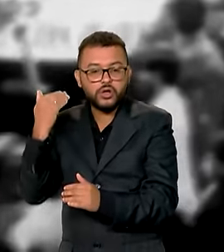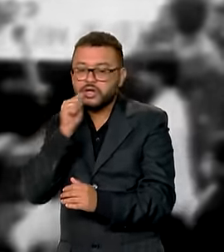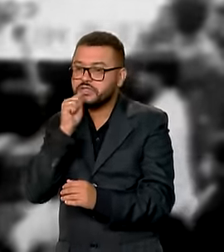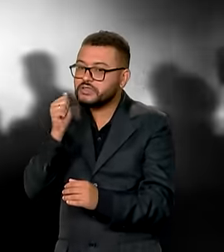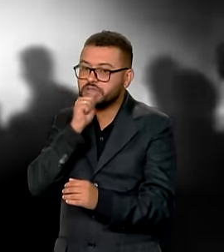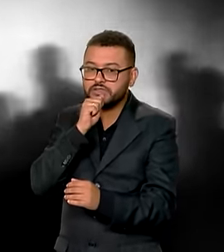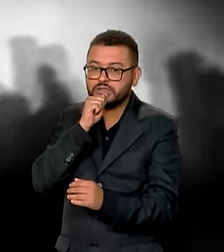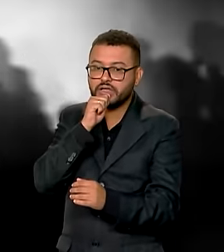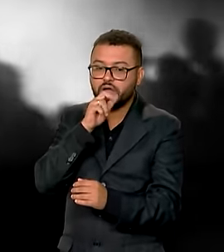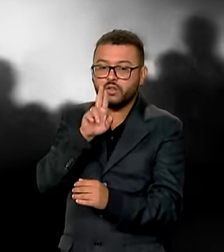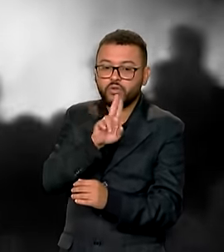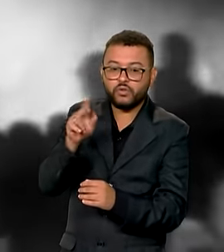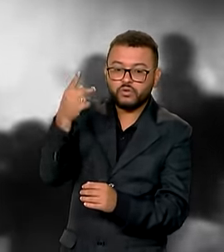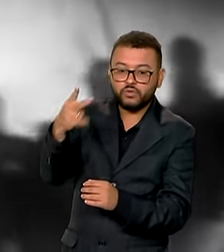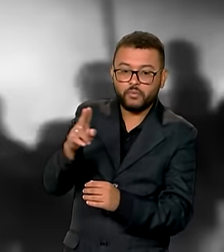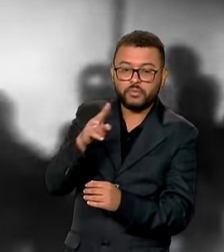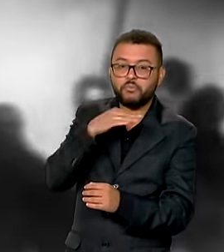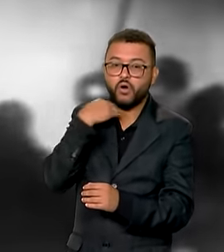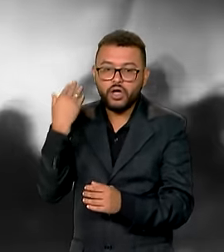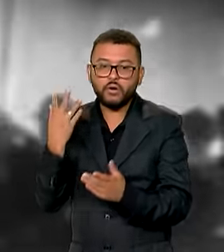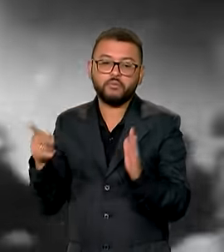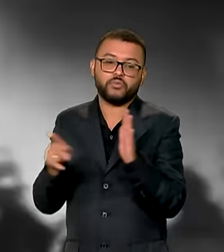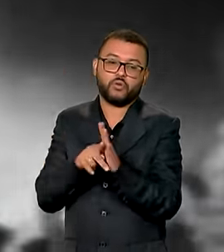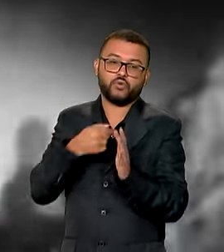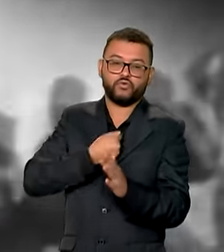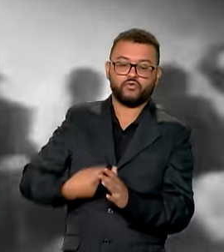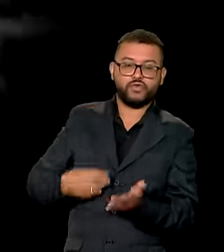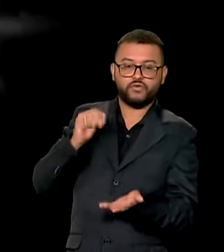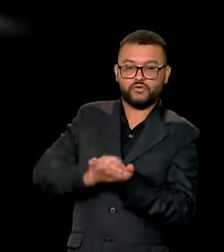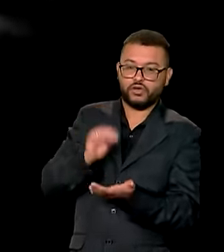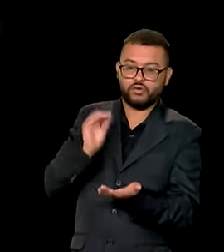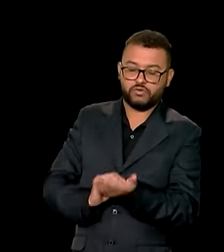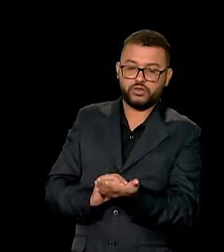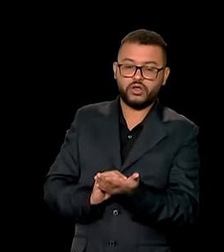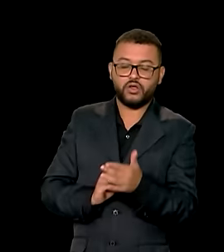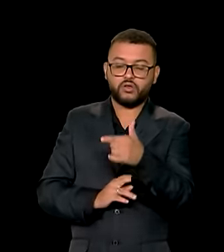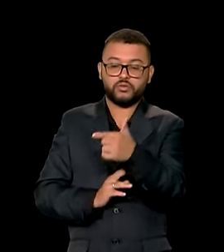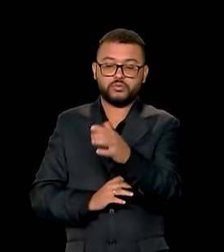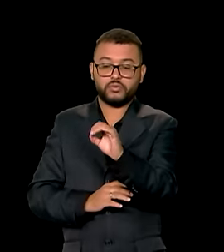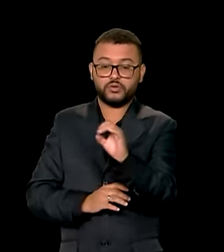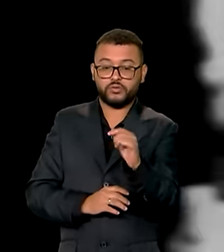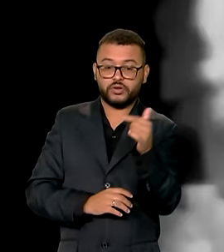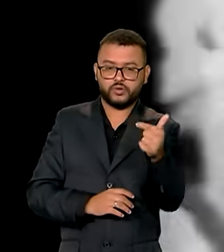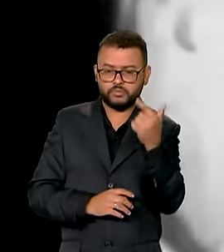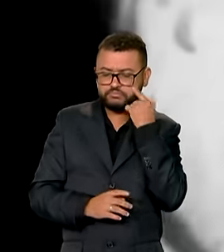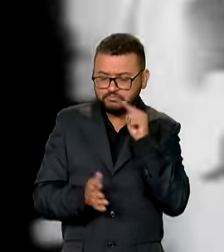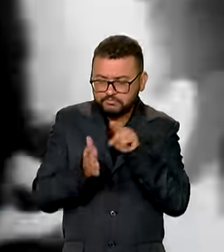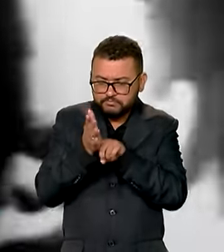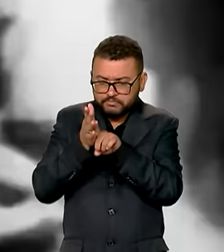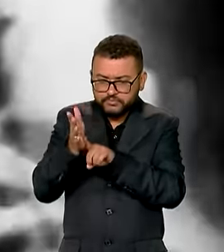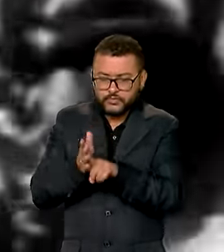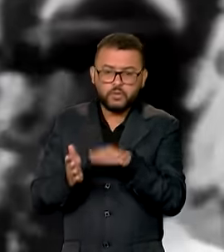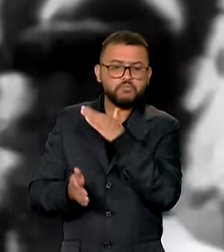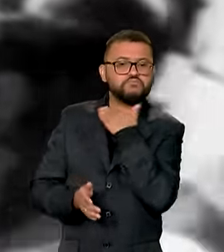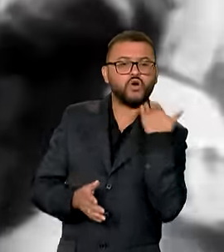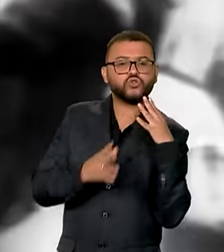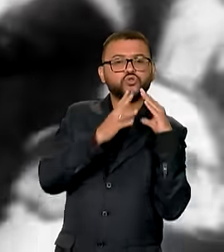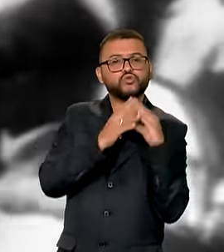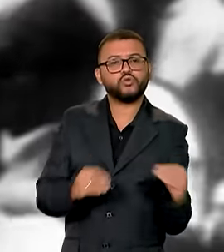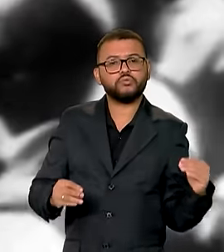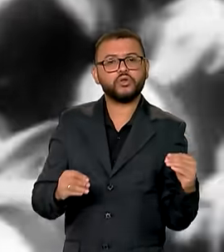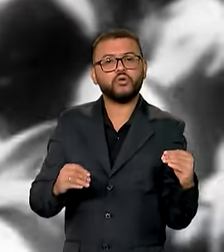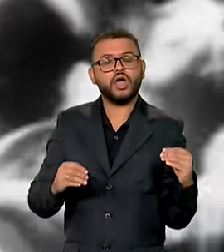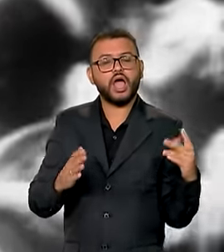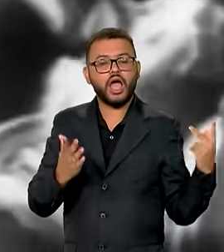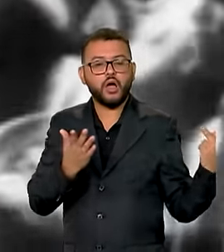reconhecidos individualmente como vítimas do Estado. Em 2002, passou a examinar casos de morte e desaparecimento